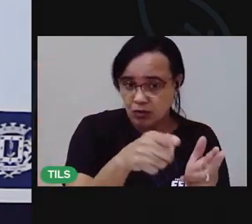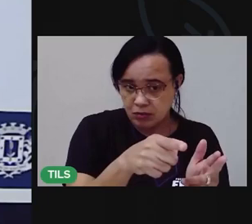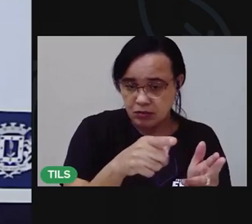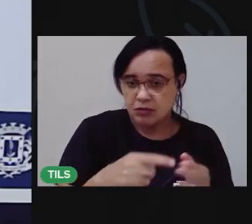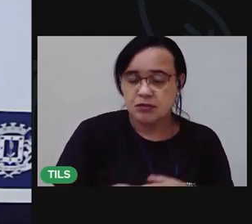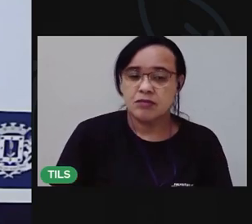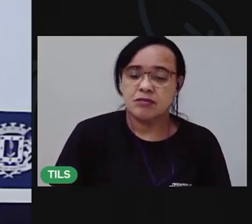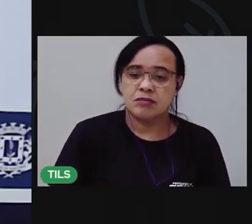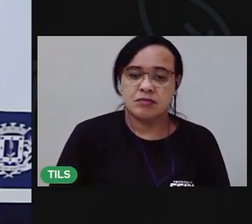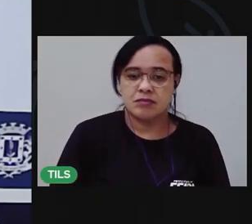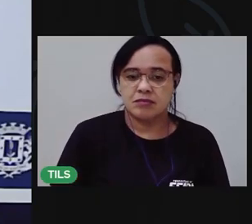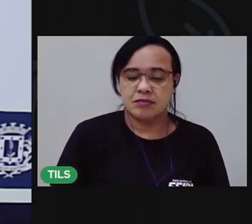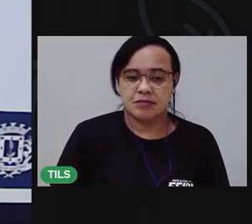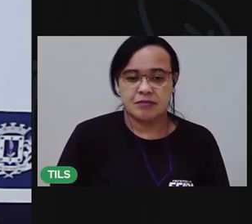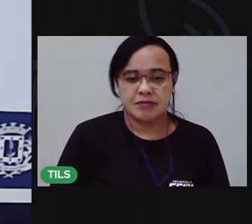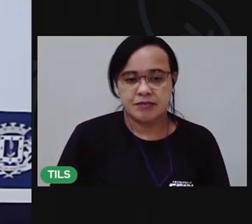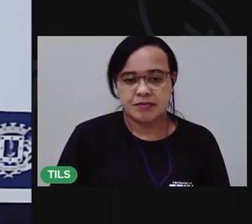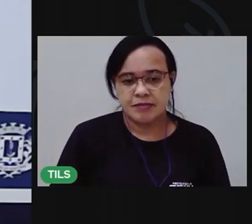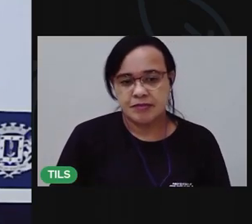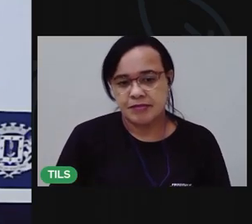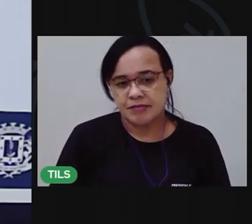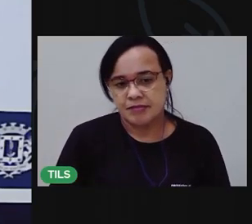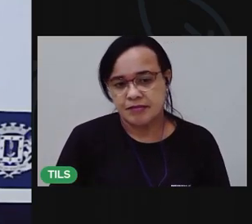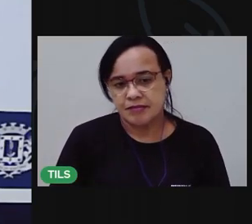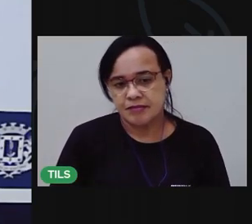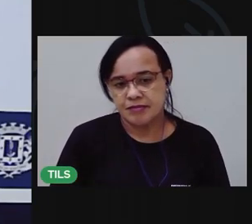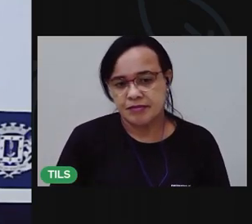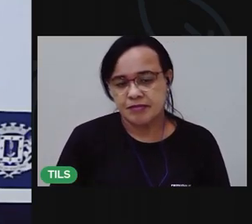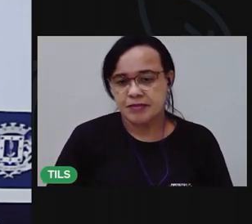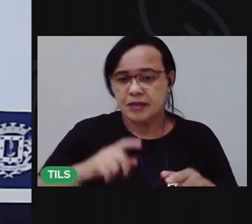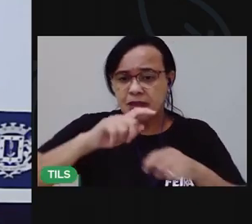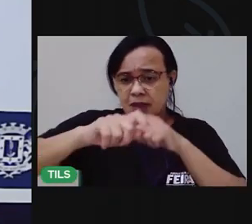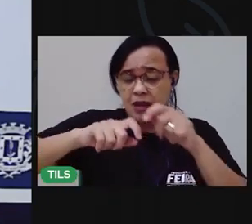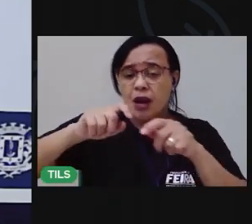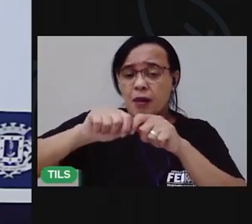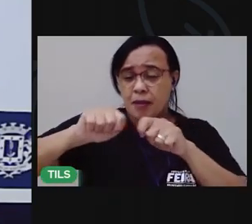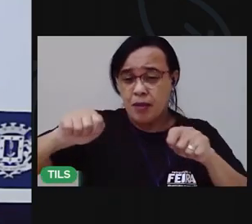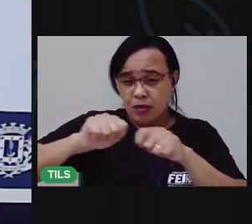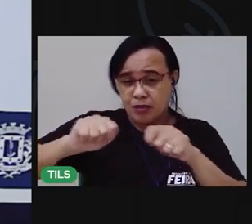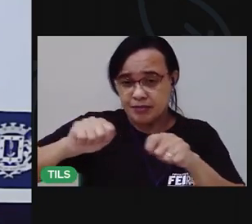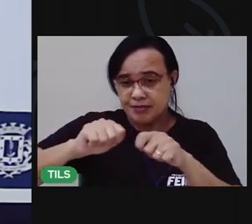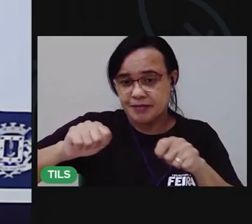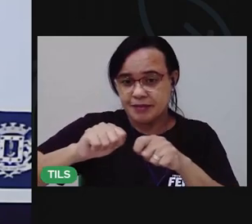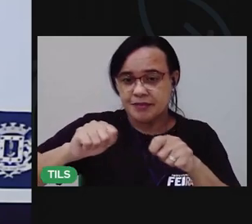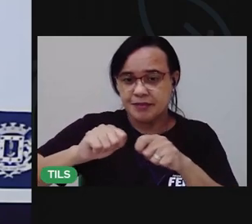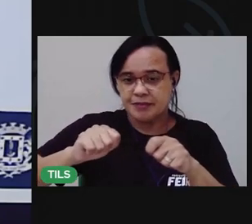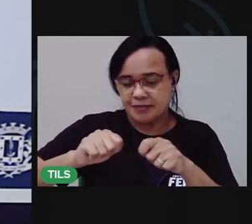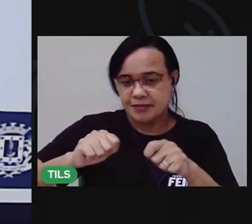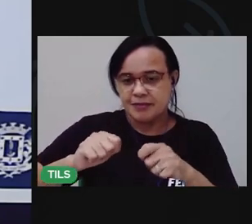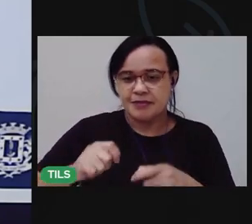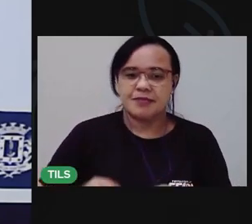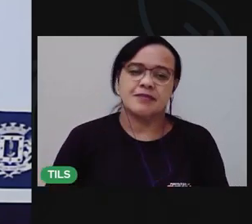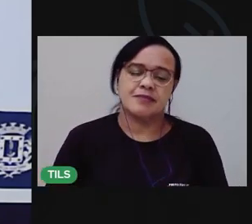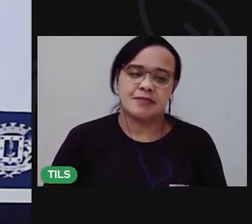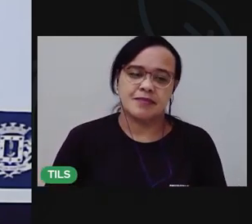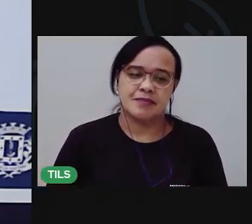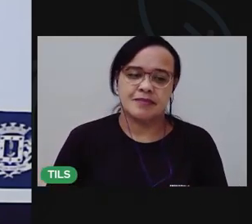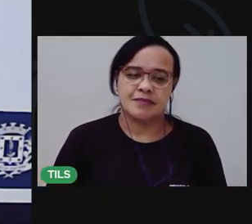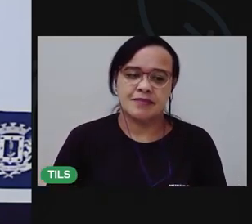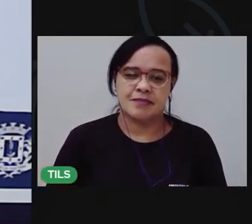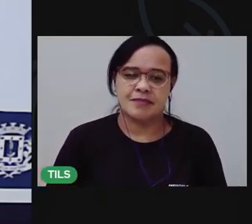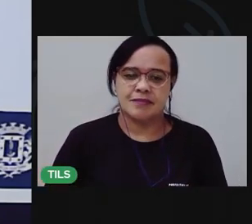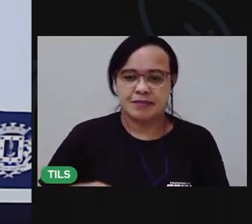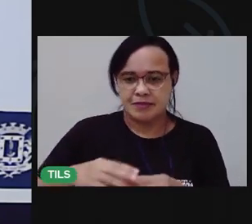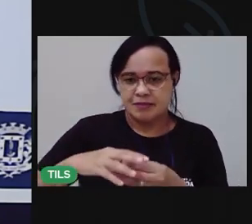As pontinhas do barbante, você pode fazer um nó na ponta. pegou as pontas